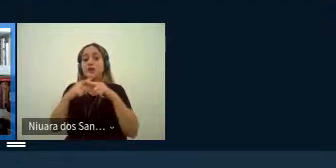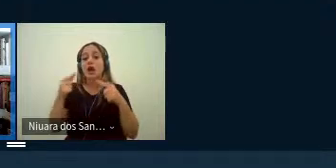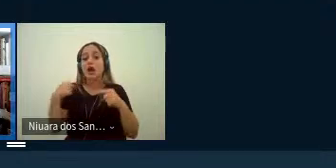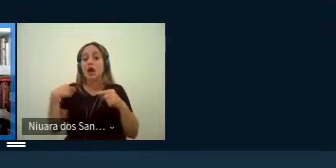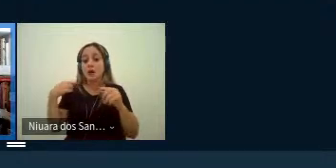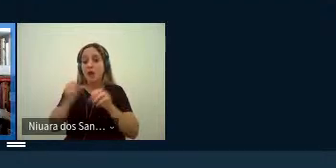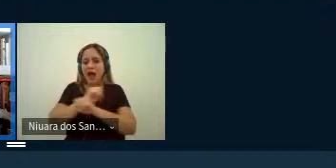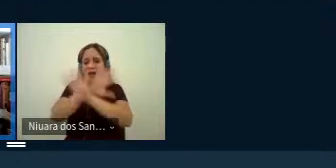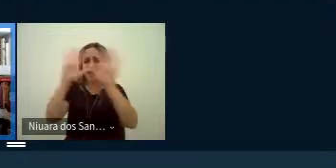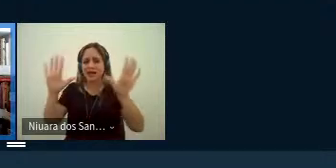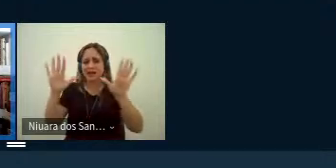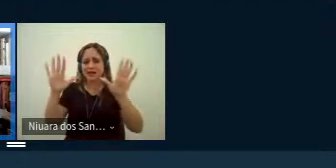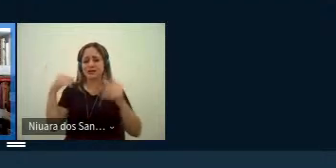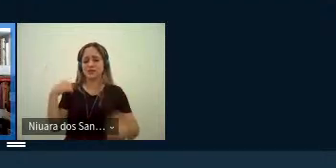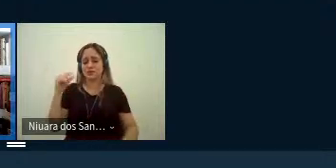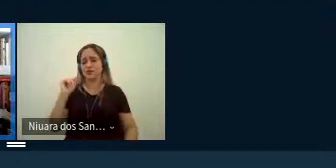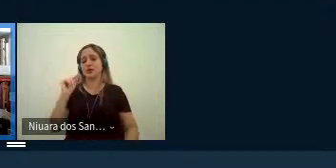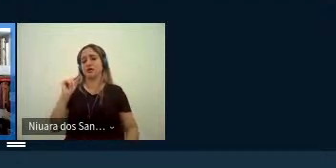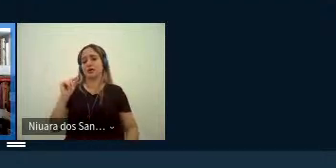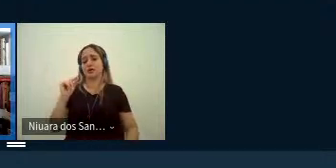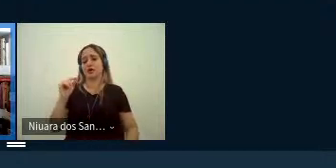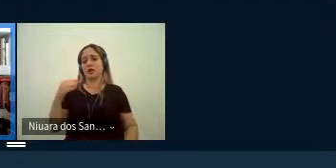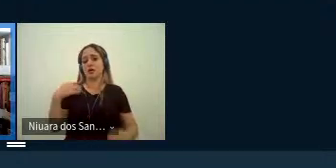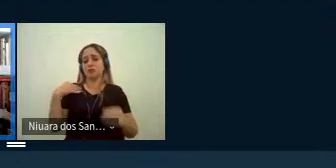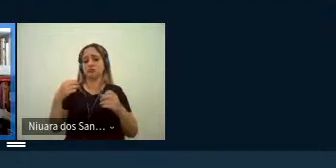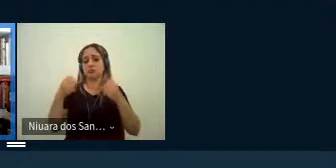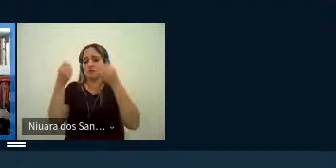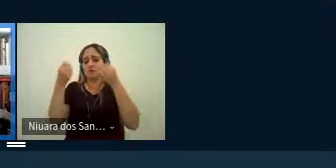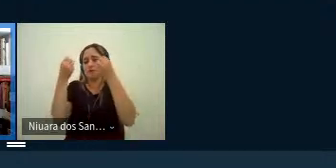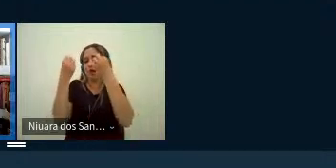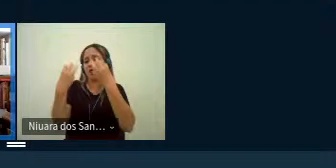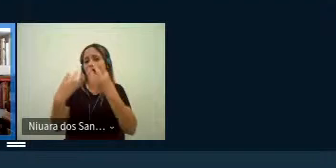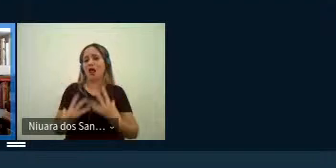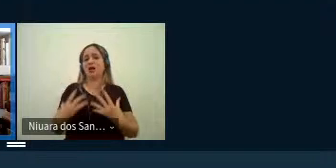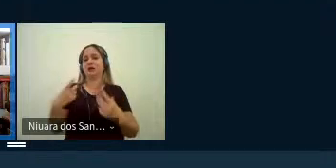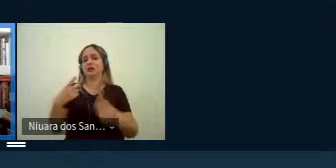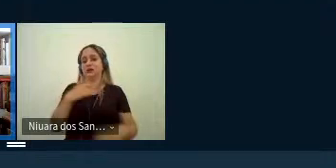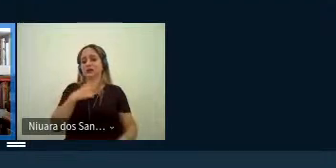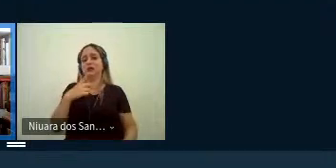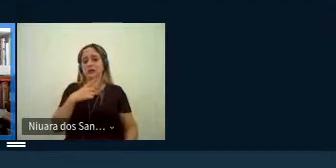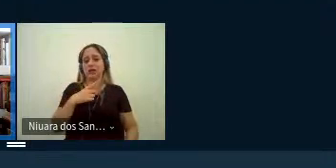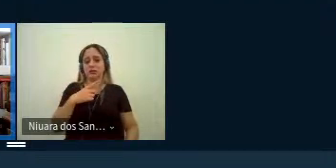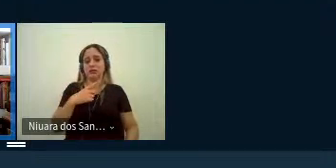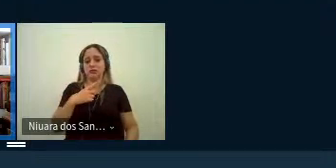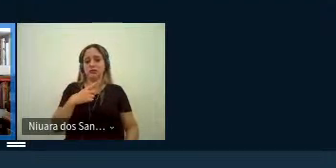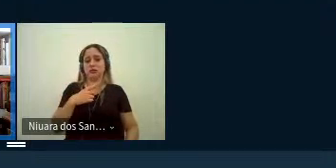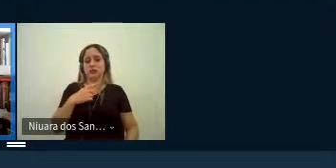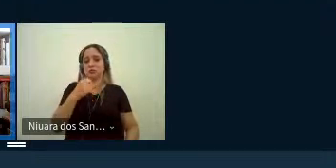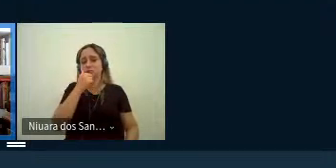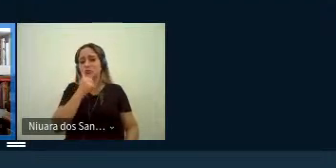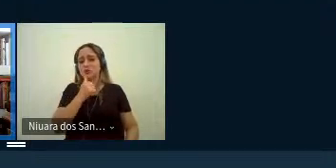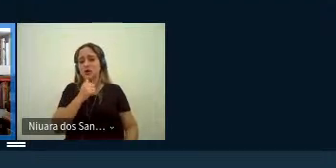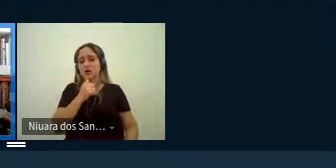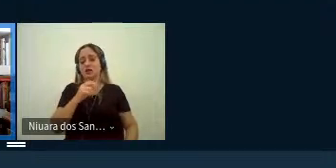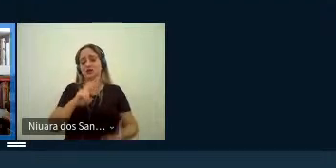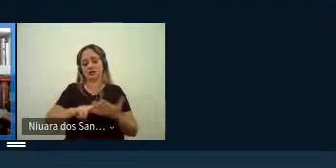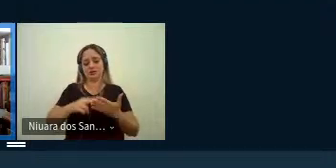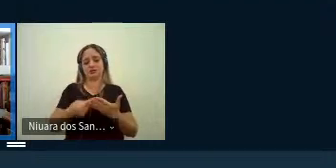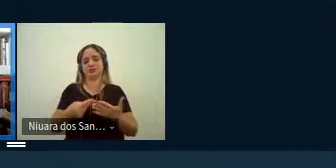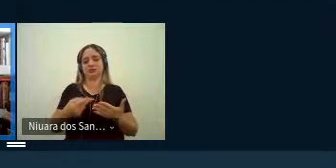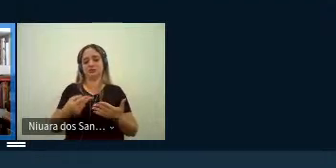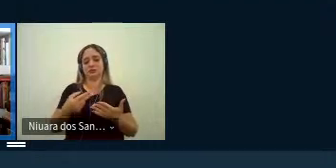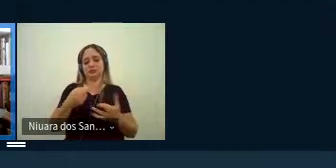clareza na explanação sobre a relação né existente aqui entre mulheres e tradução né que eu